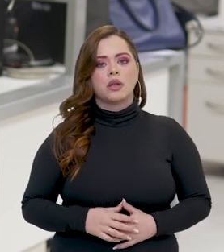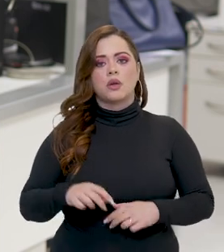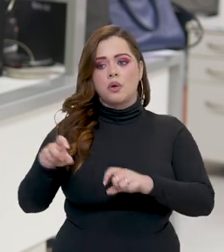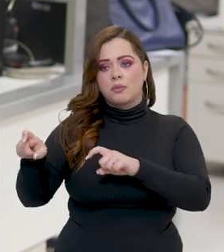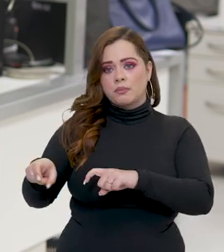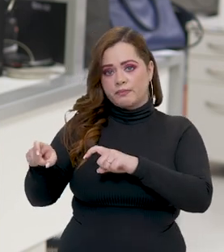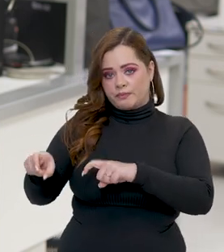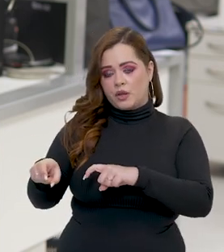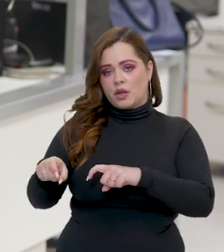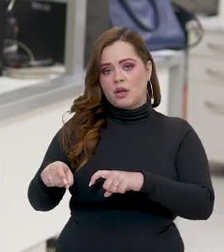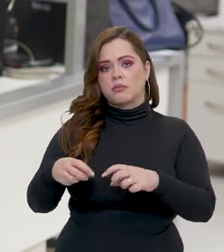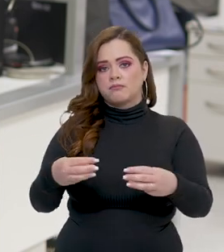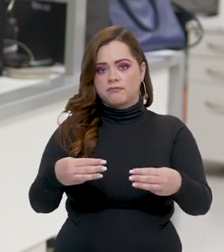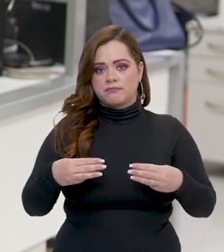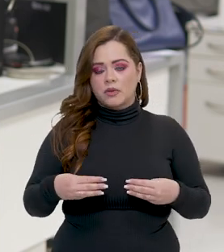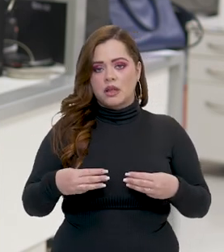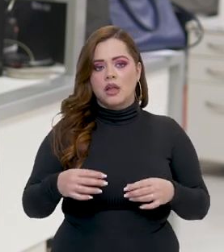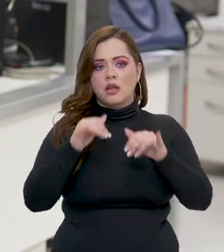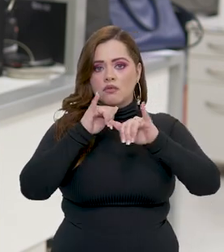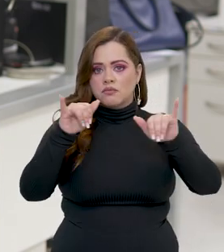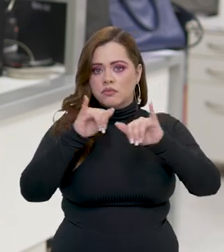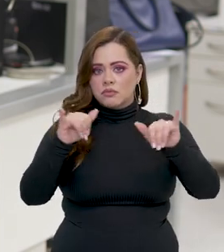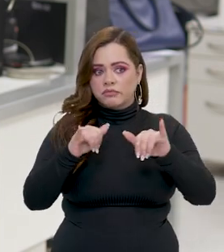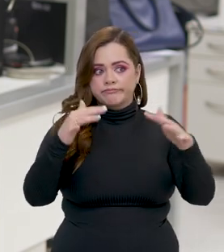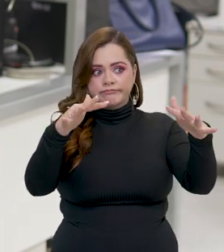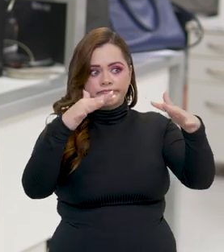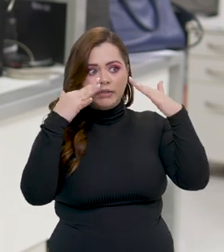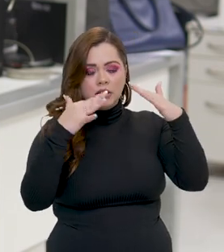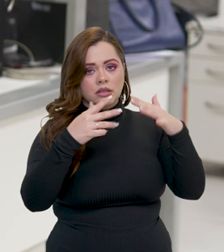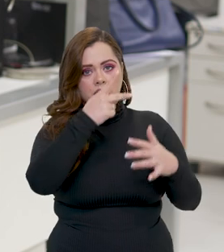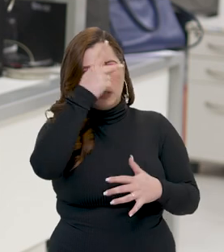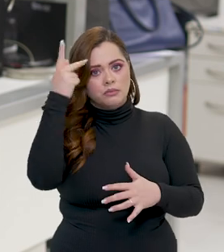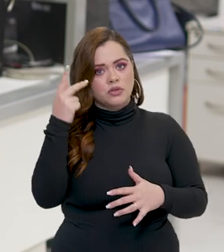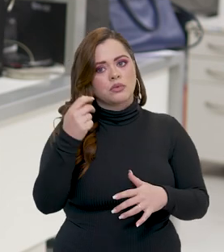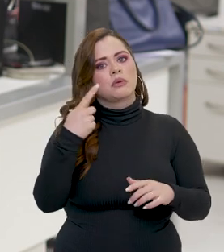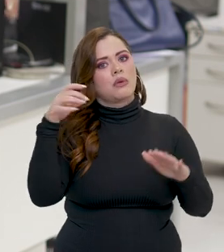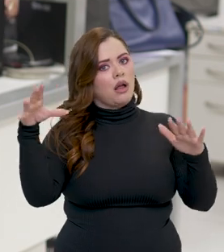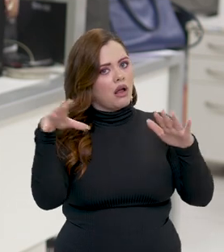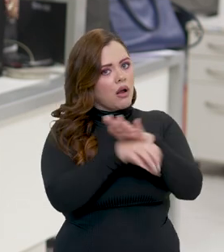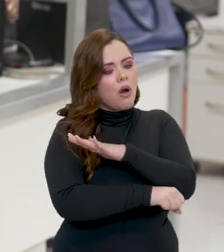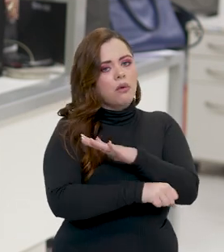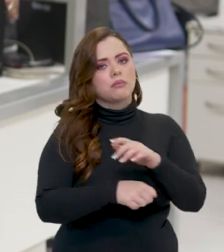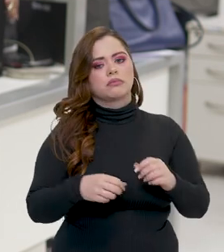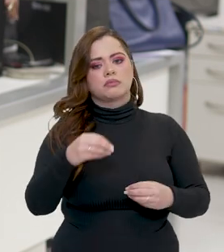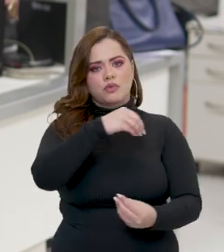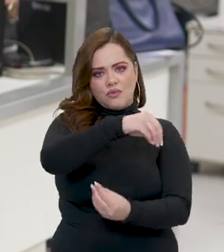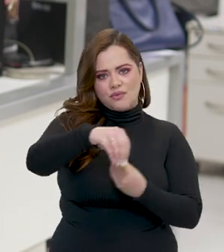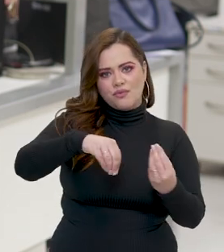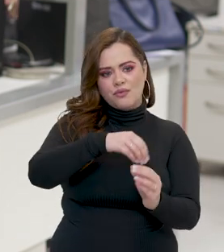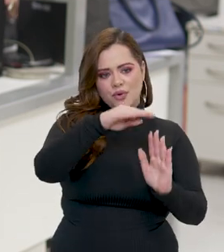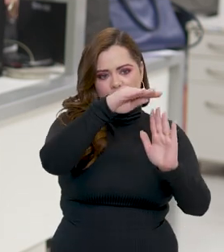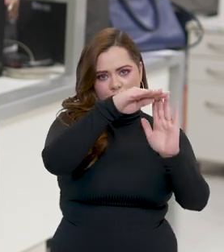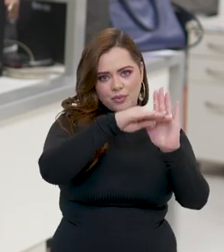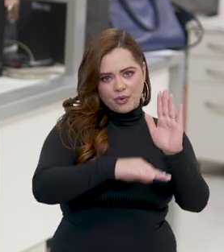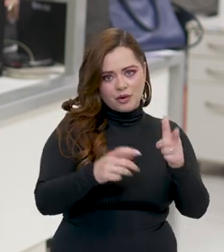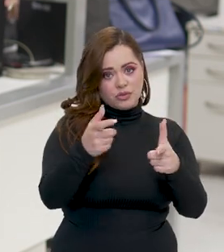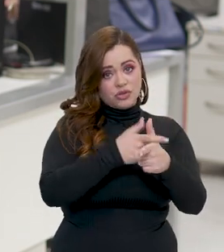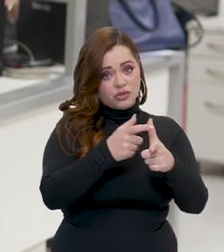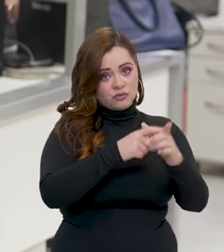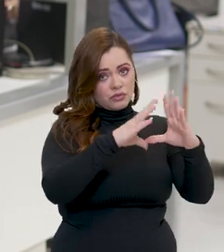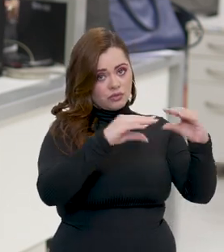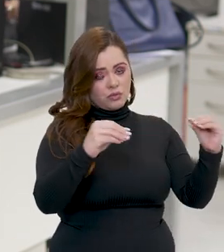O Ministério da Fazenda divulgou um comunicado chamando a atenção dos consumidores para golpes envolvendo o programa de